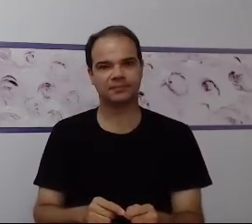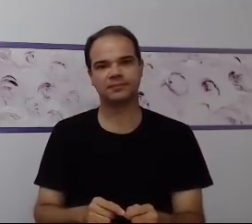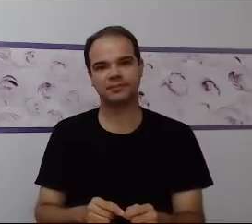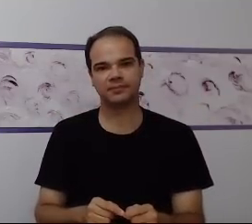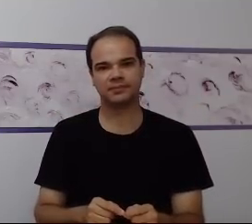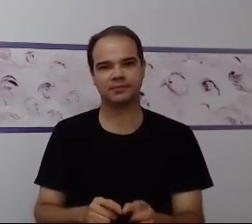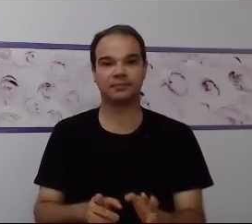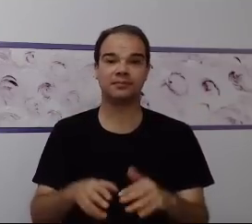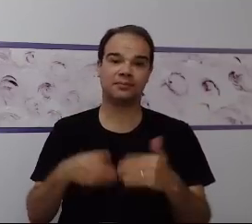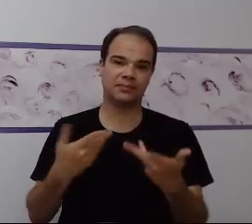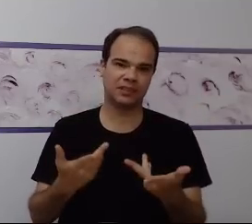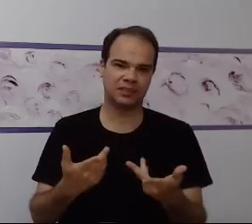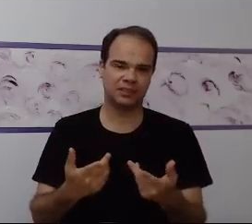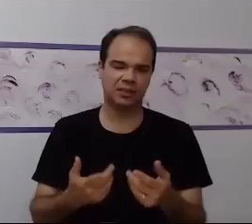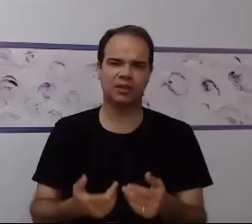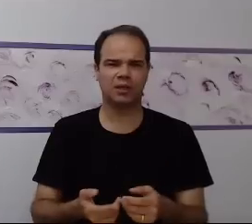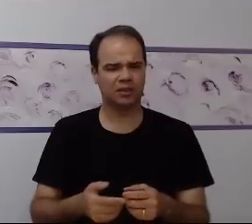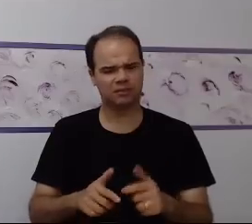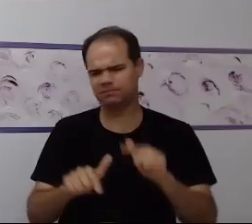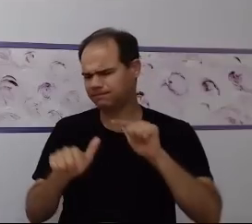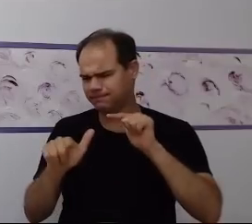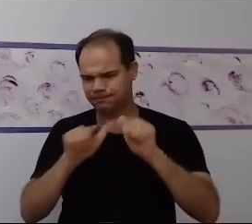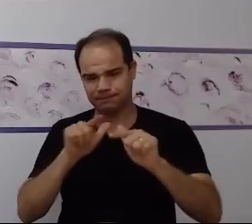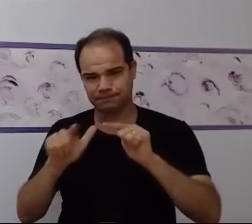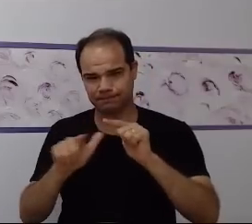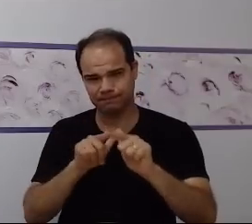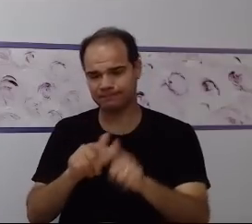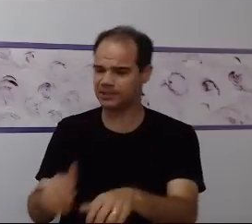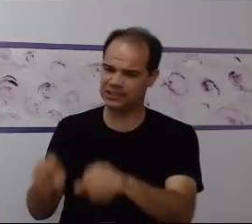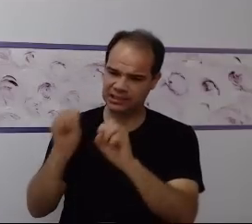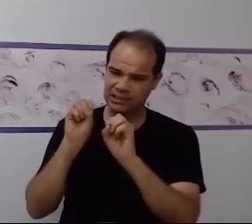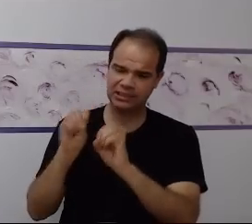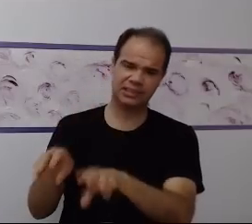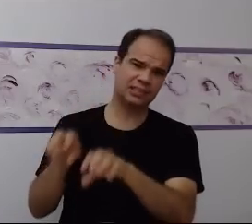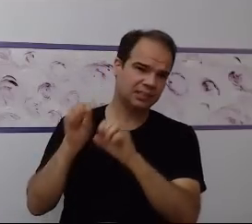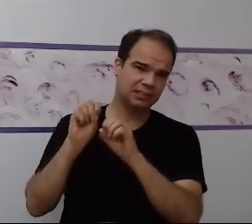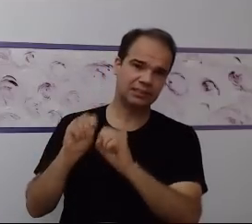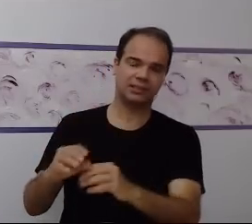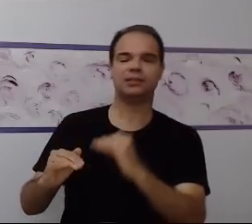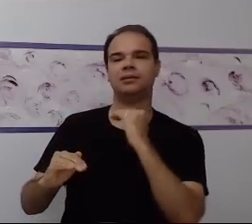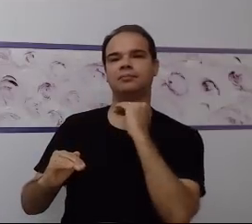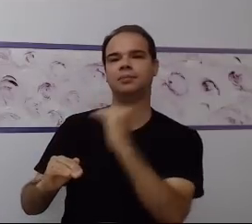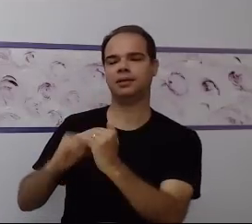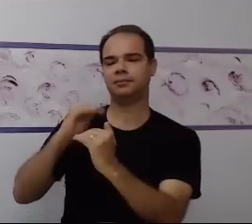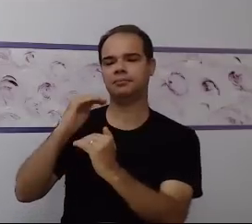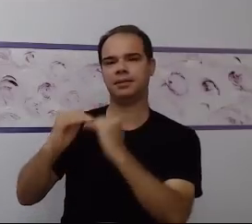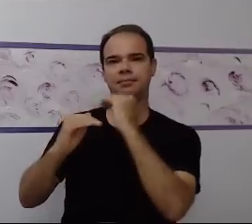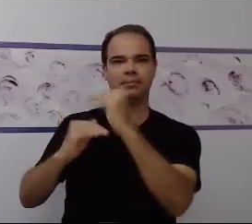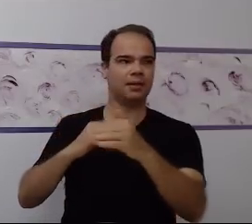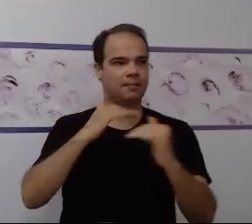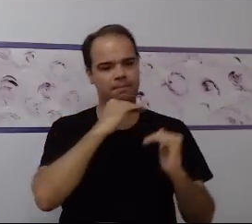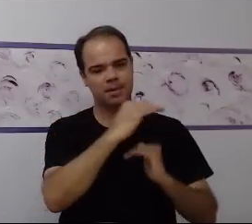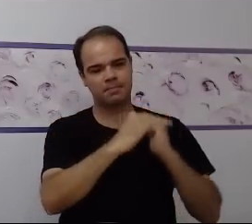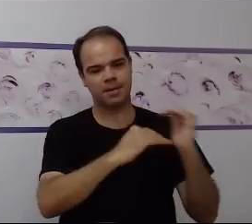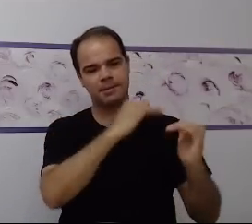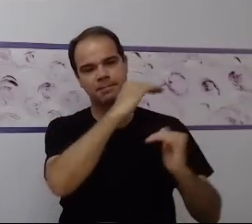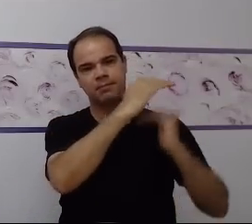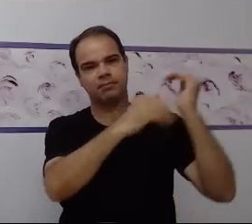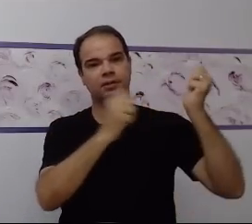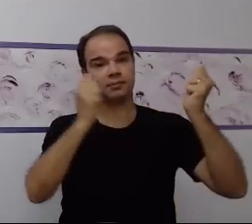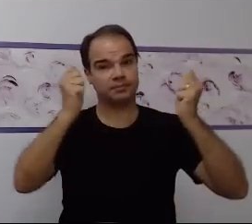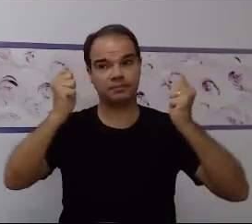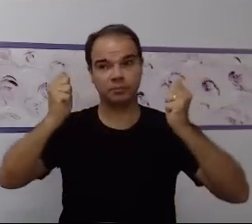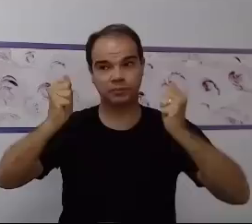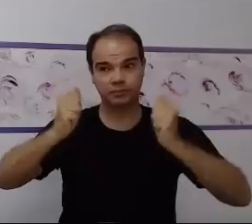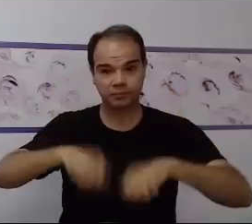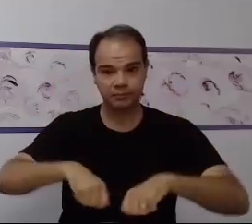série de outras questões para favorecer o desenvolvimento dessa criança. Então, eu consigo que ela